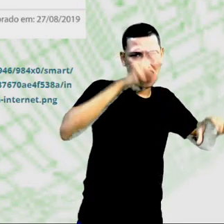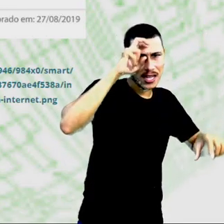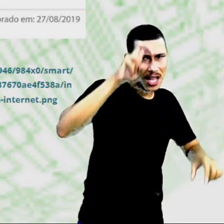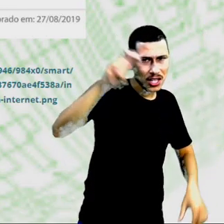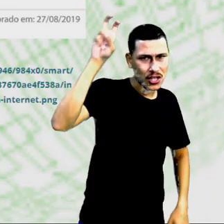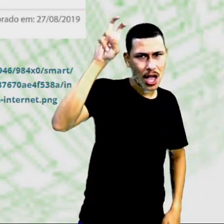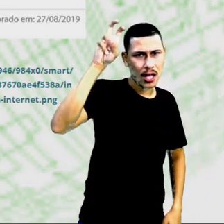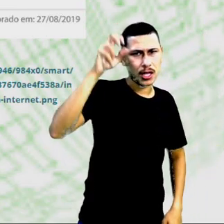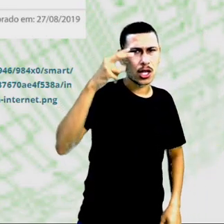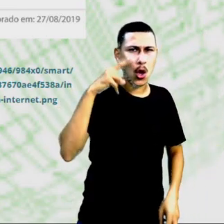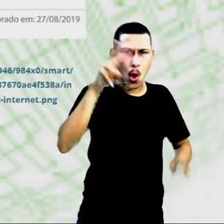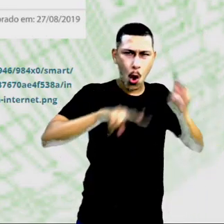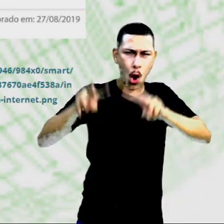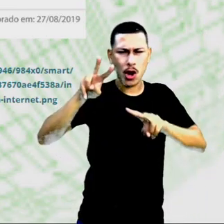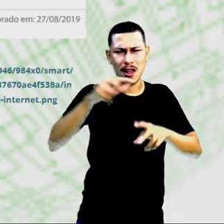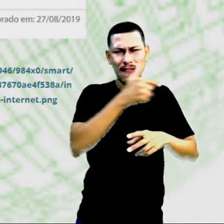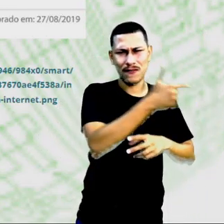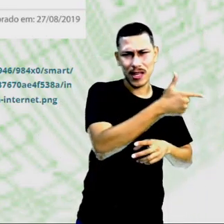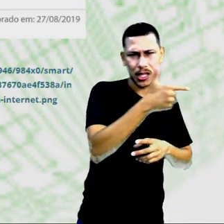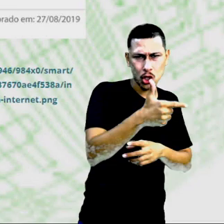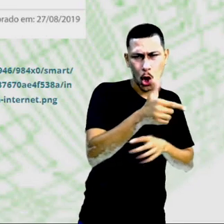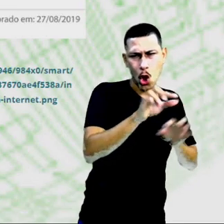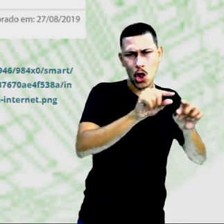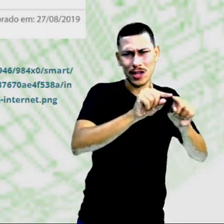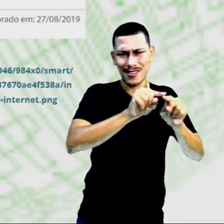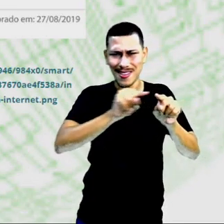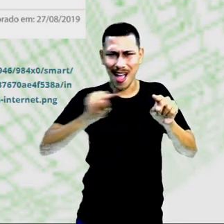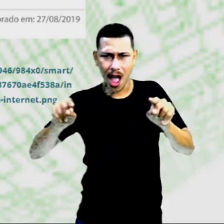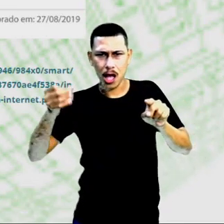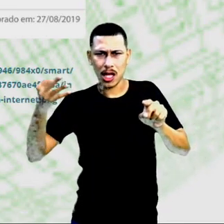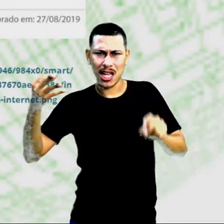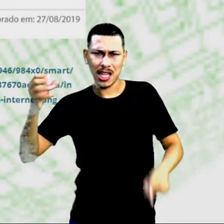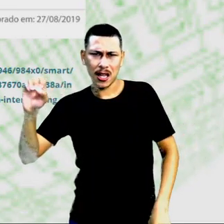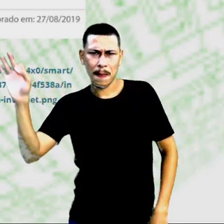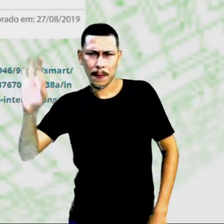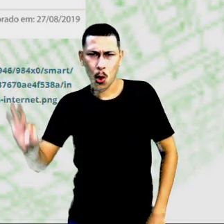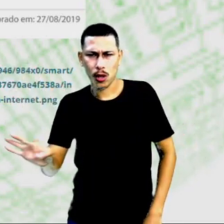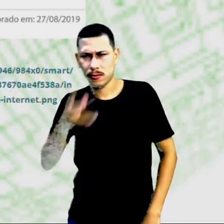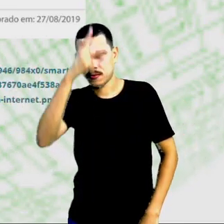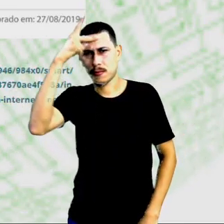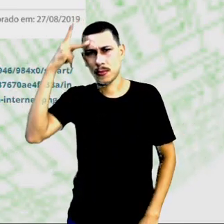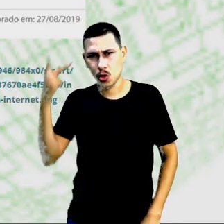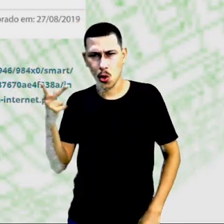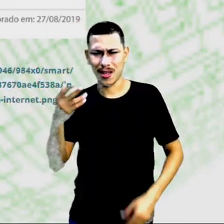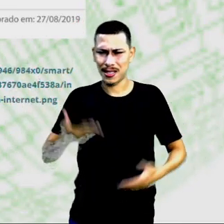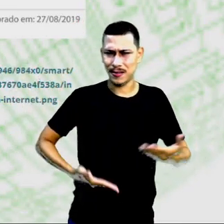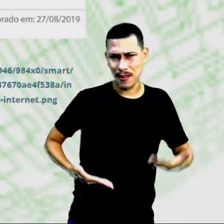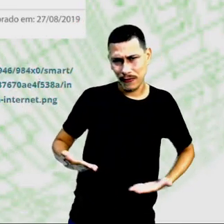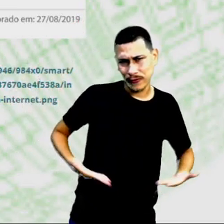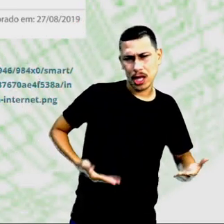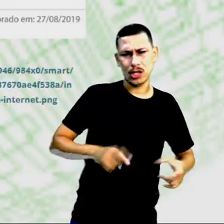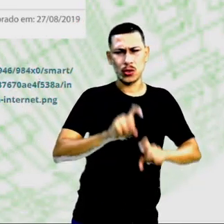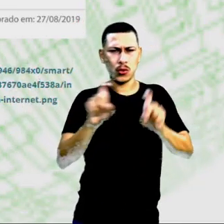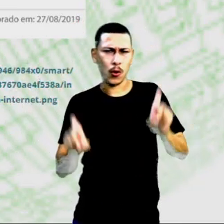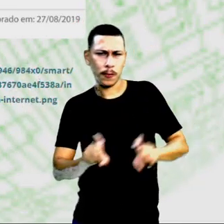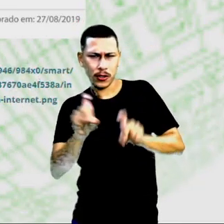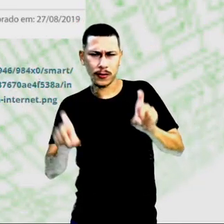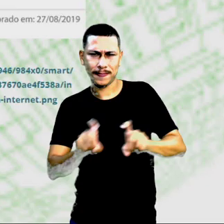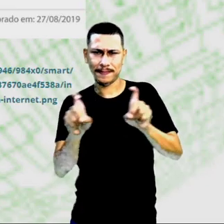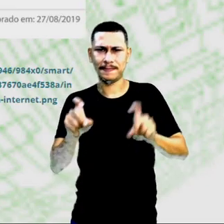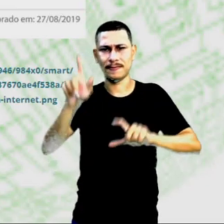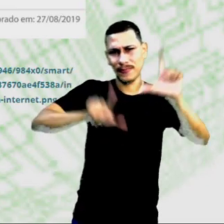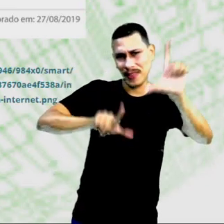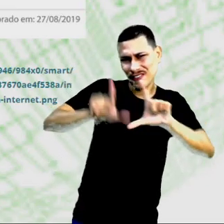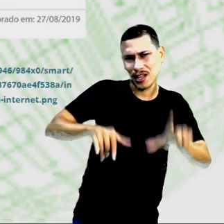De 22 a 30%. E assim você vai entendendo o quê? Muitos serviços de computador, TV,